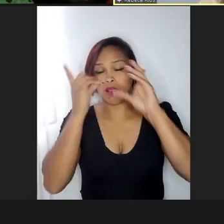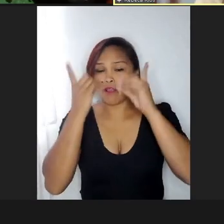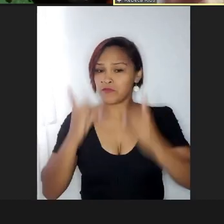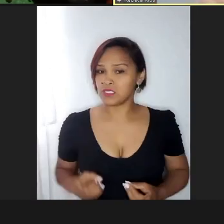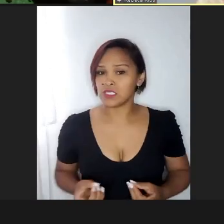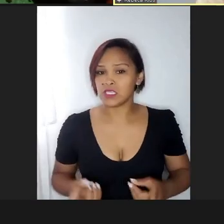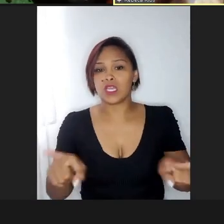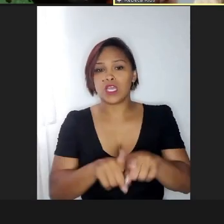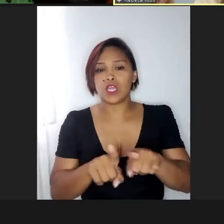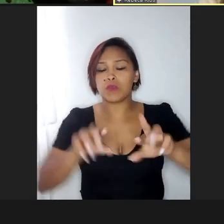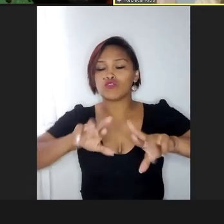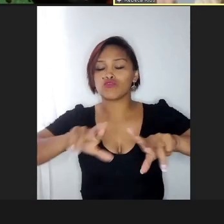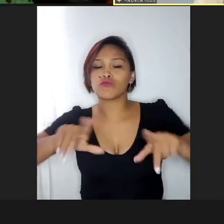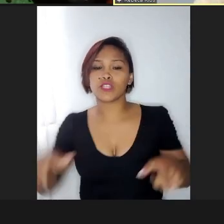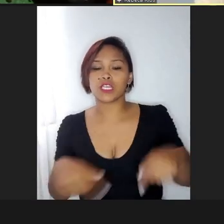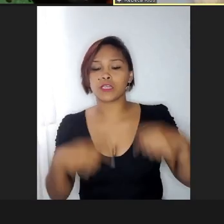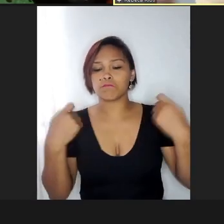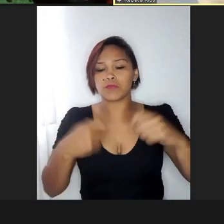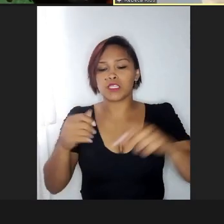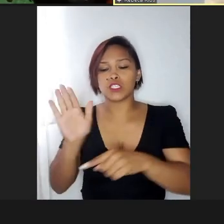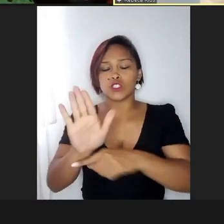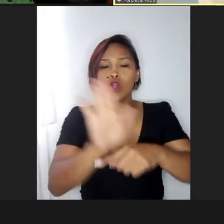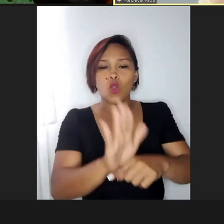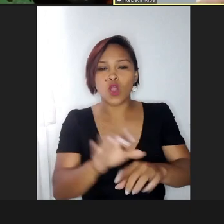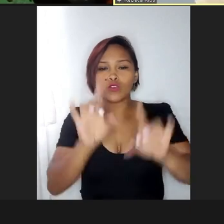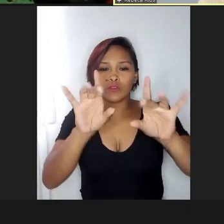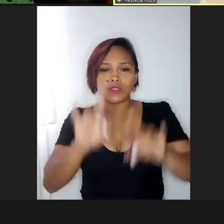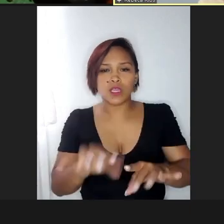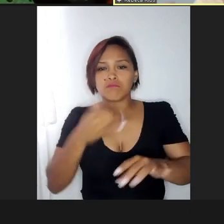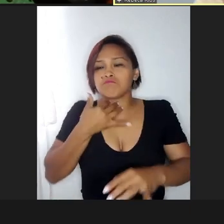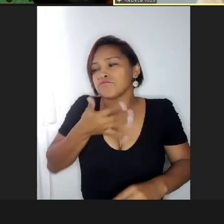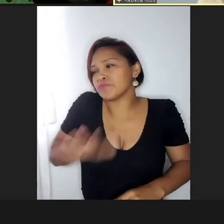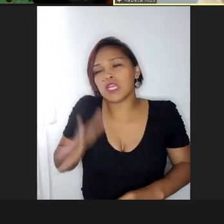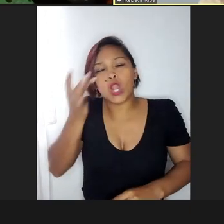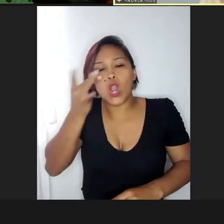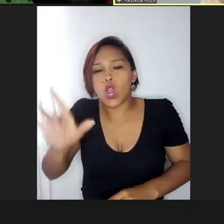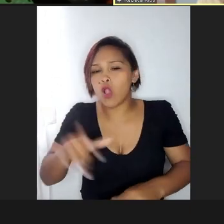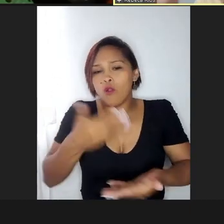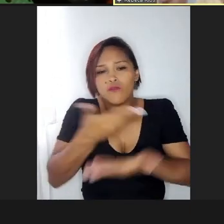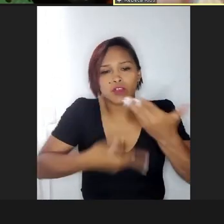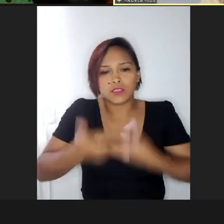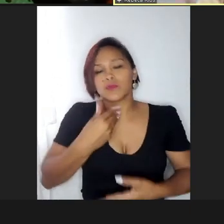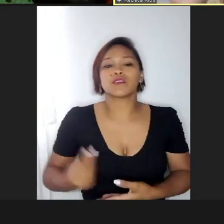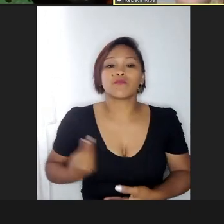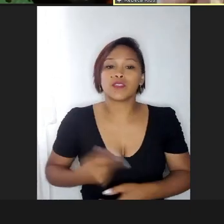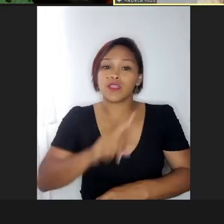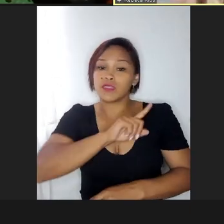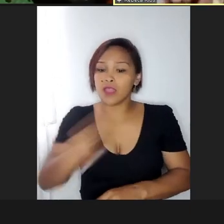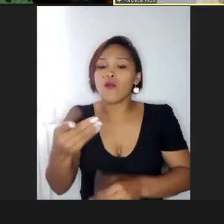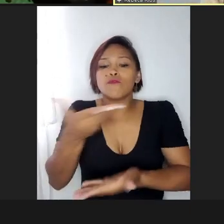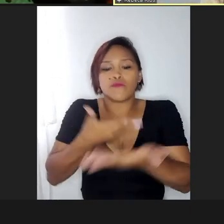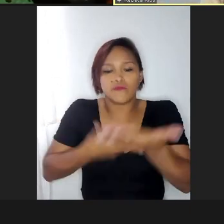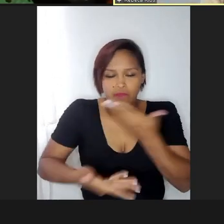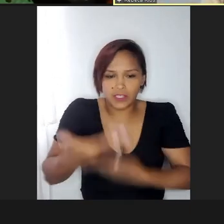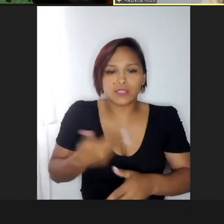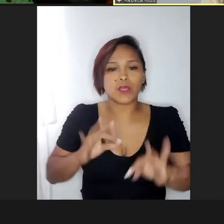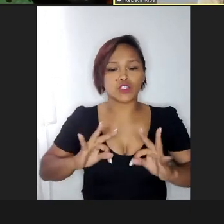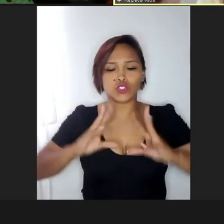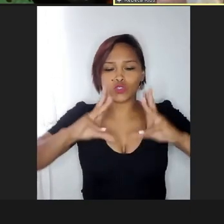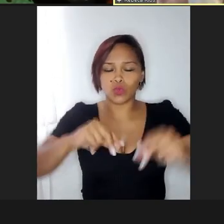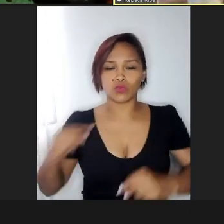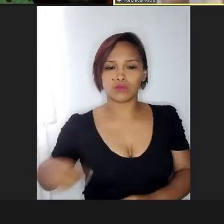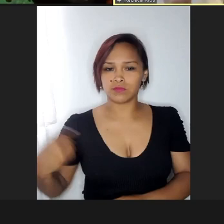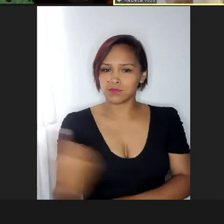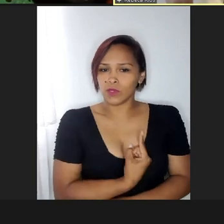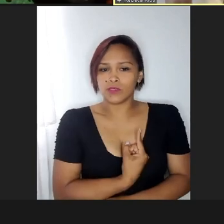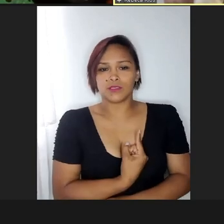criança atípica, com a necessidade especial, porque senão isso não me interessa, isso não faz parte, não, gente, isso faz parte de todos nós, para a